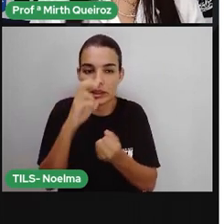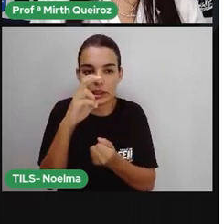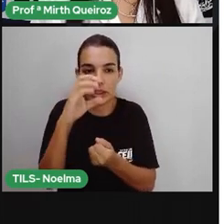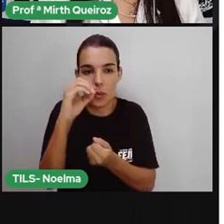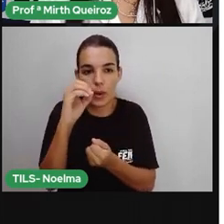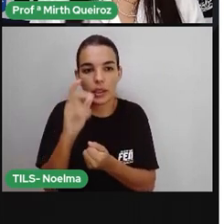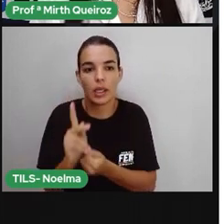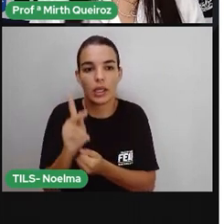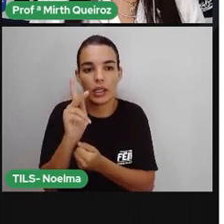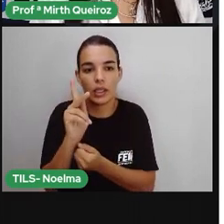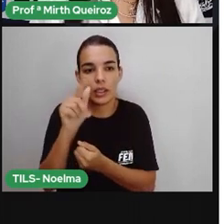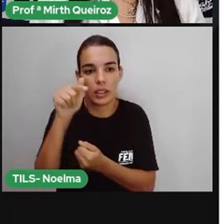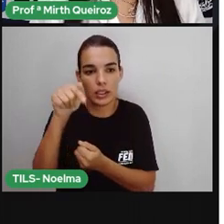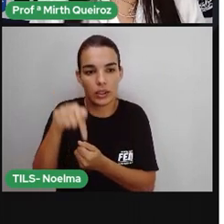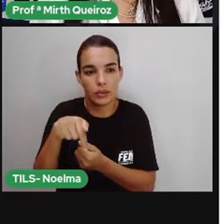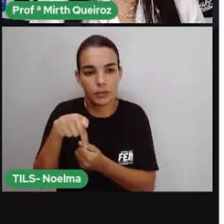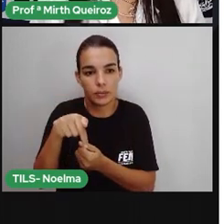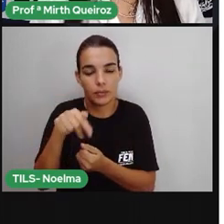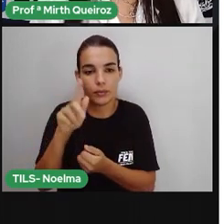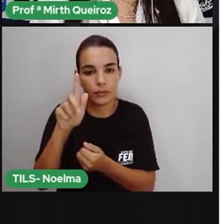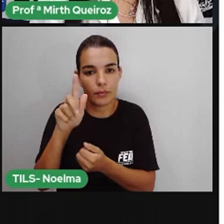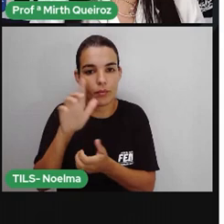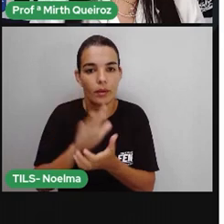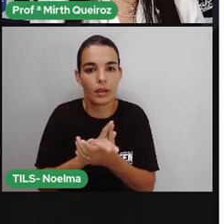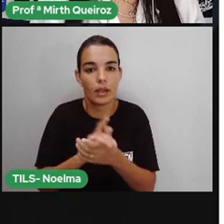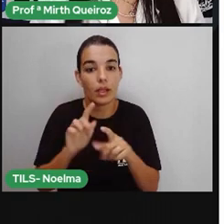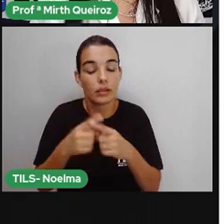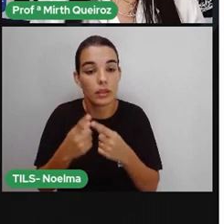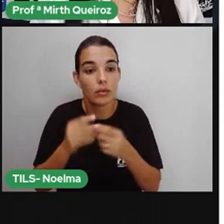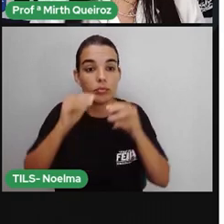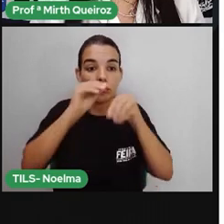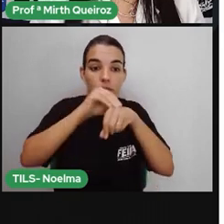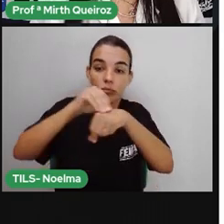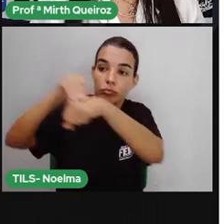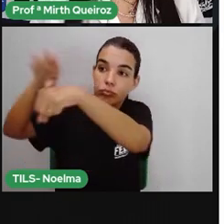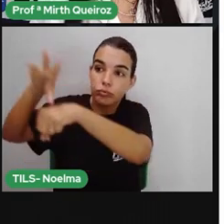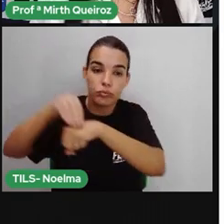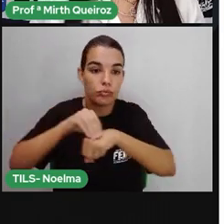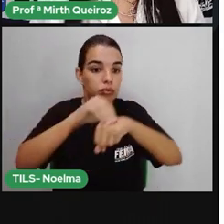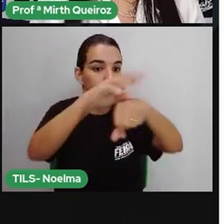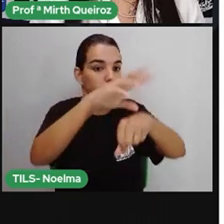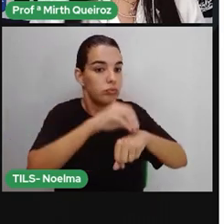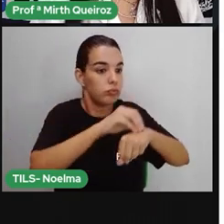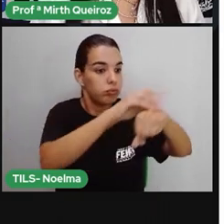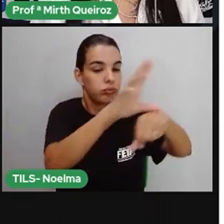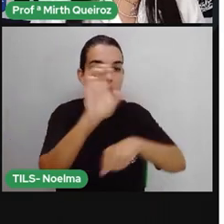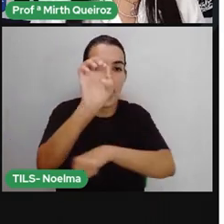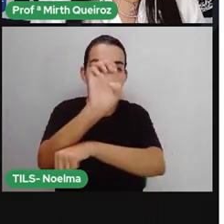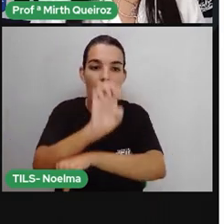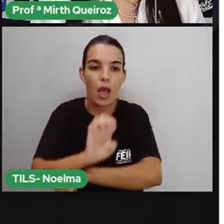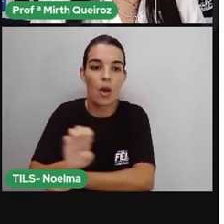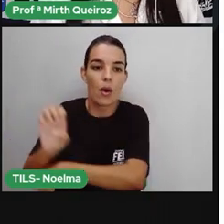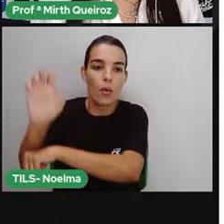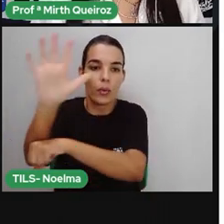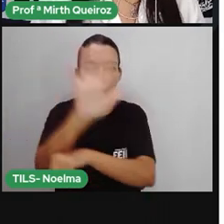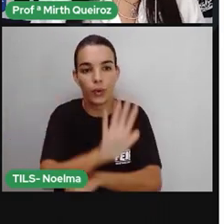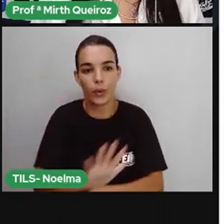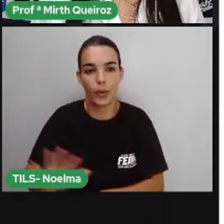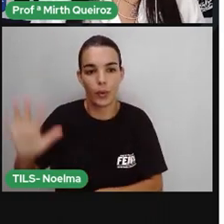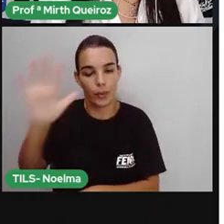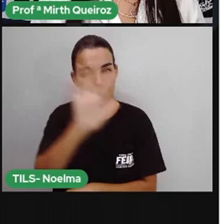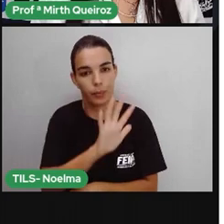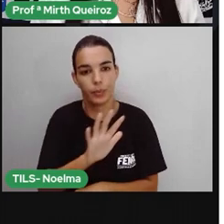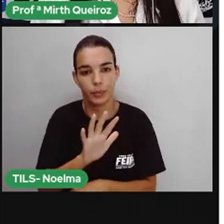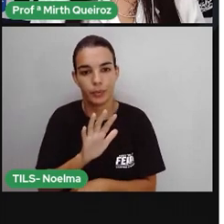50 arroba. Só, então, era exportado para a Europa. E aí, nós tínhamos o açúcar claro